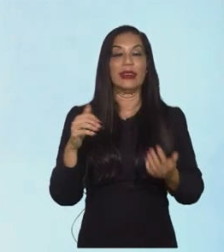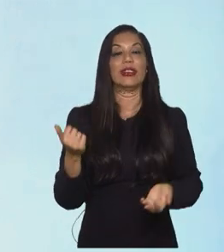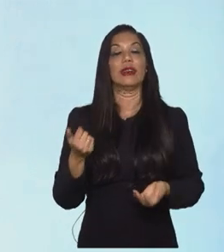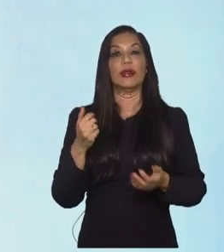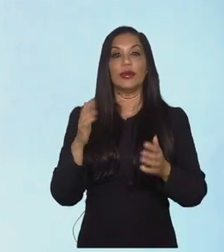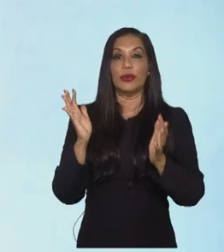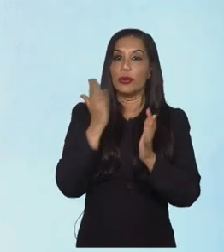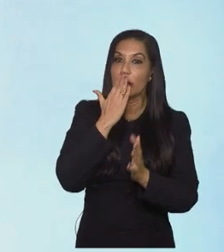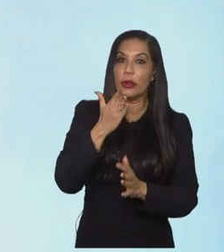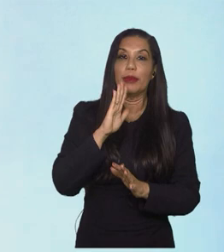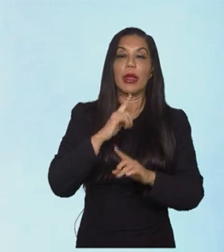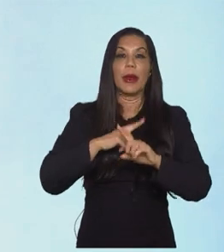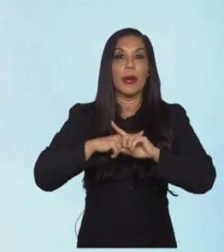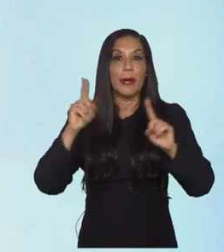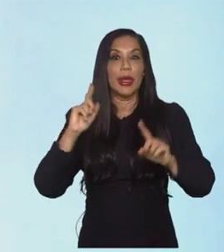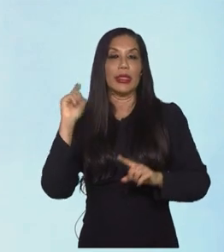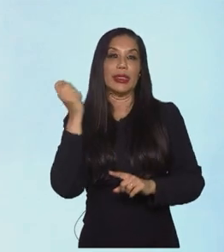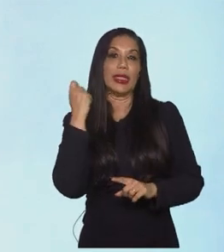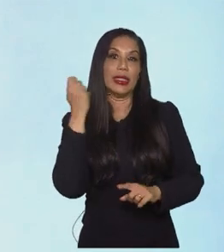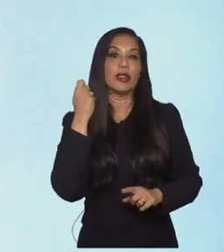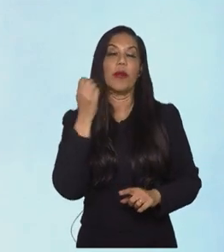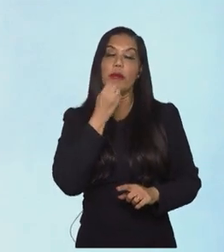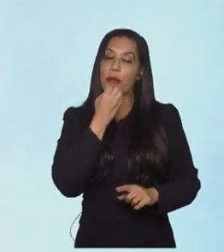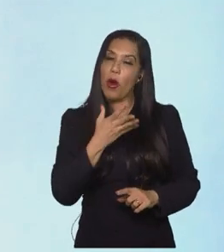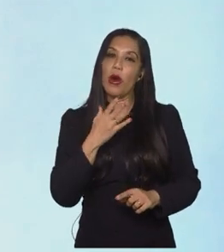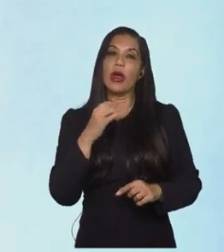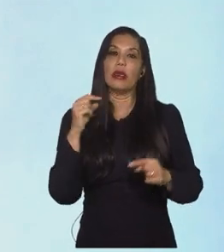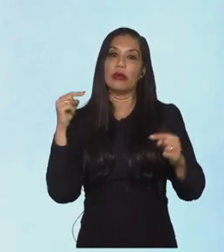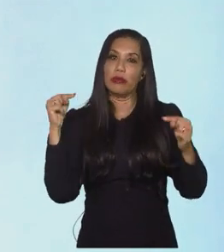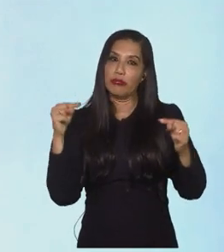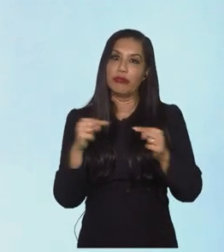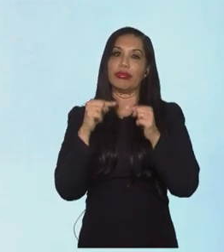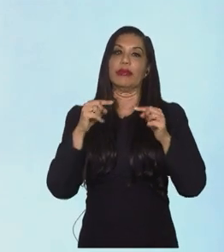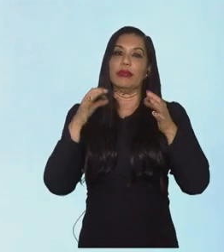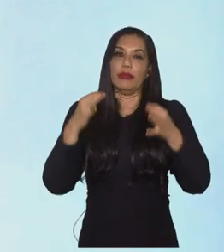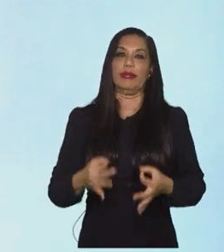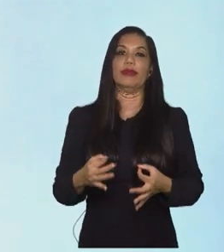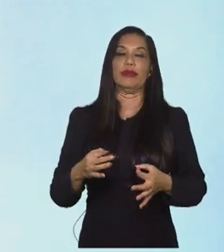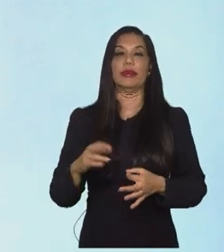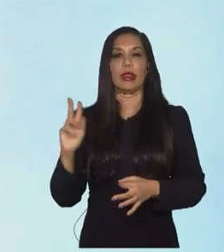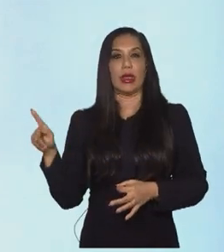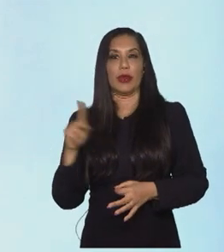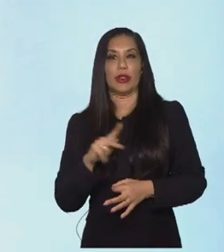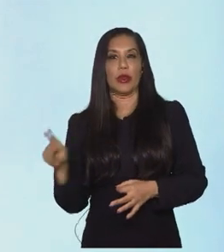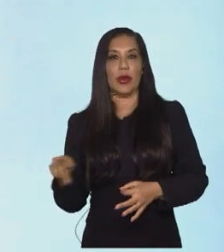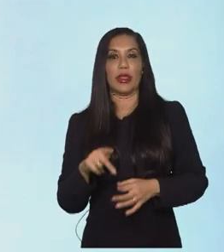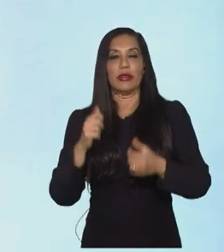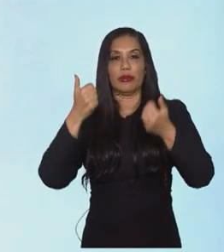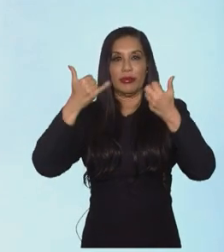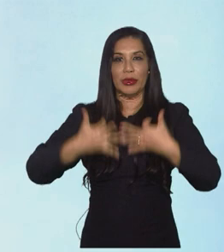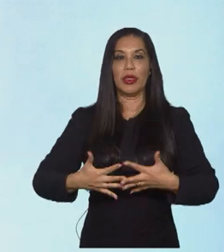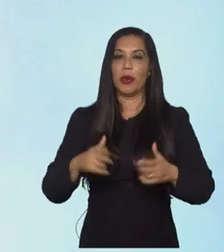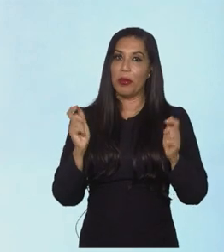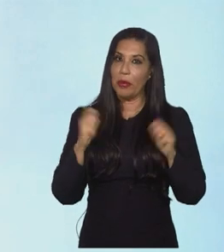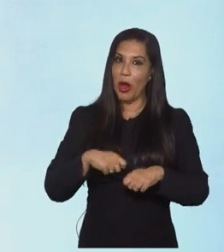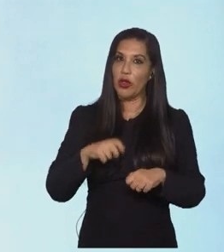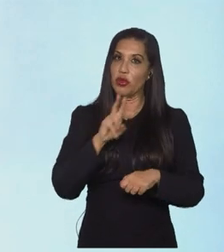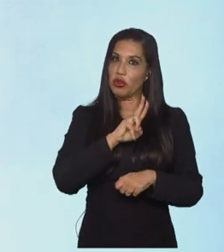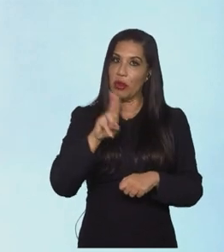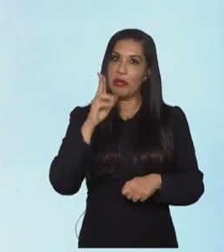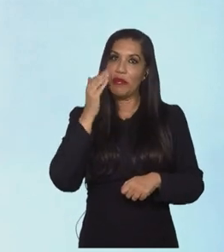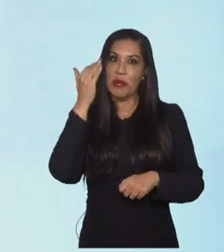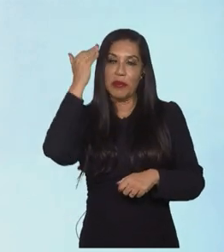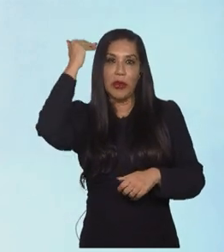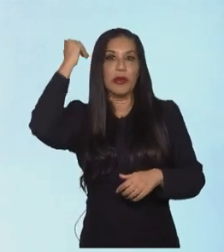dela ela joga assim, mas na seleção ela se encaixou muito bem nesse novo posicionamento que a Pia trouxe para ela, acho que ela pode ser um grande nome da Copa